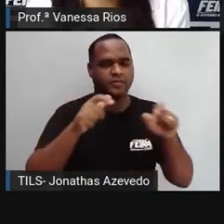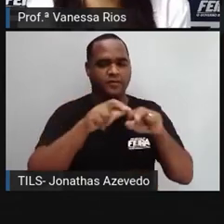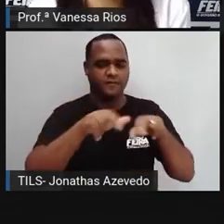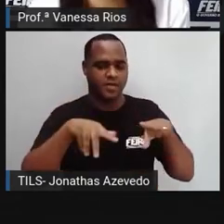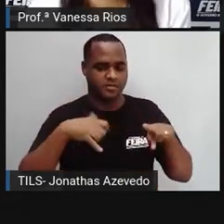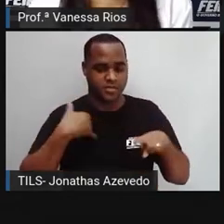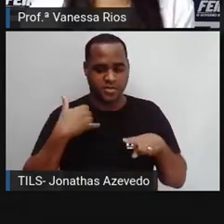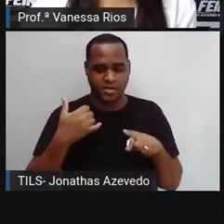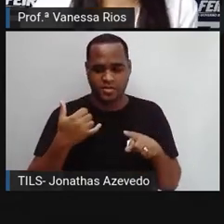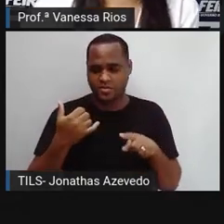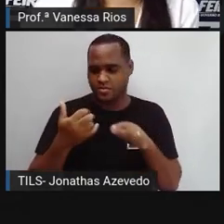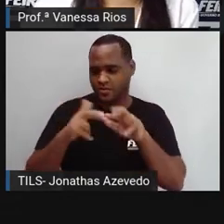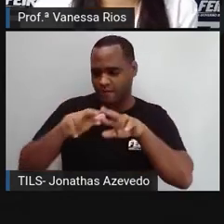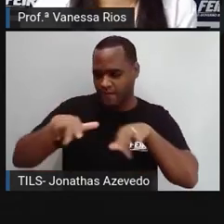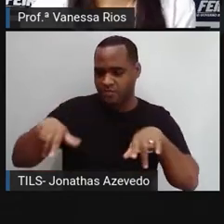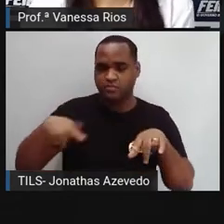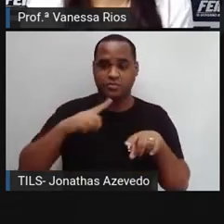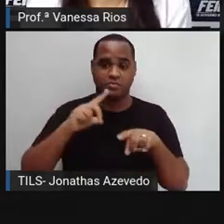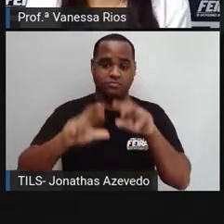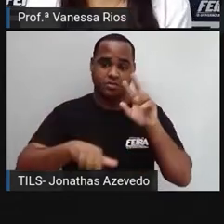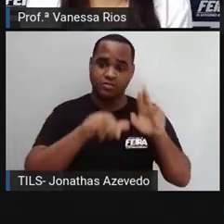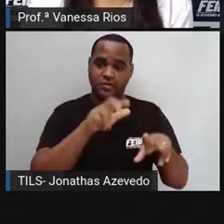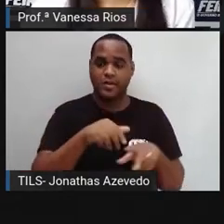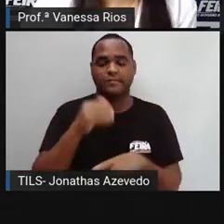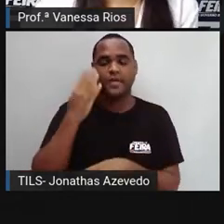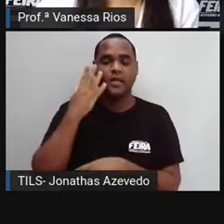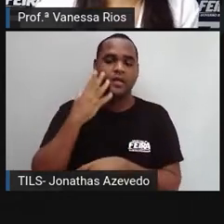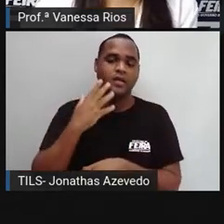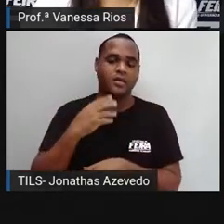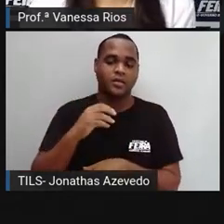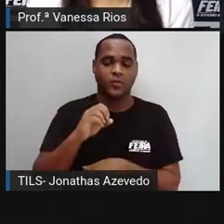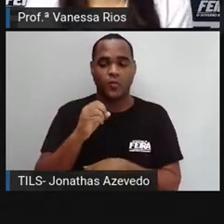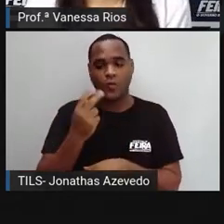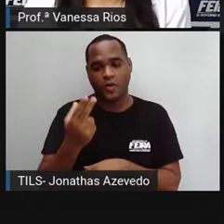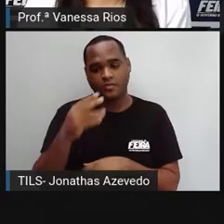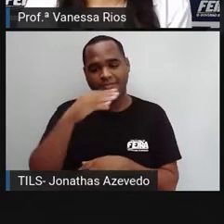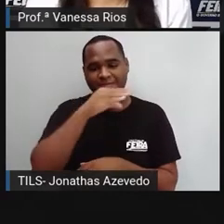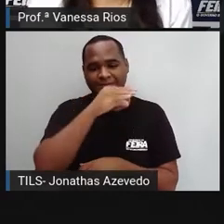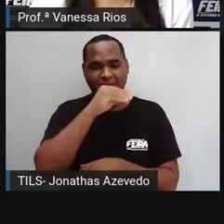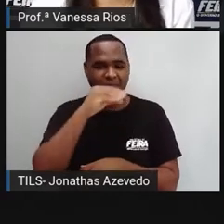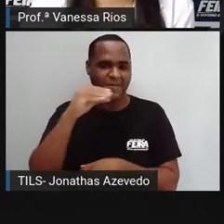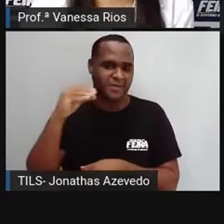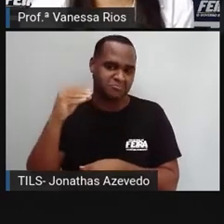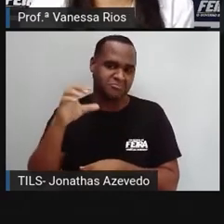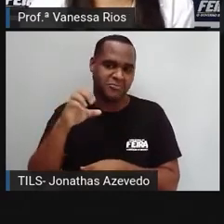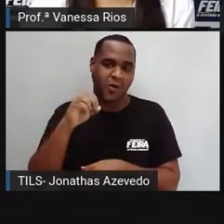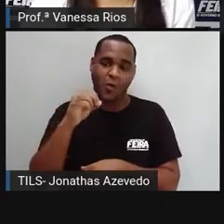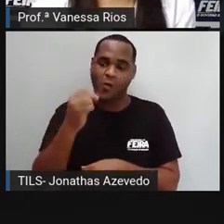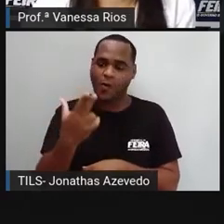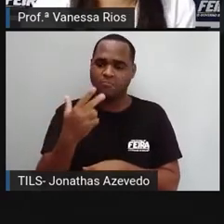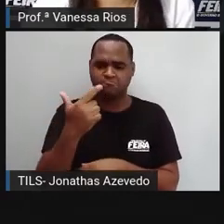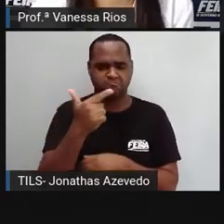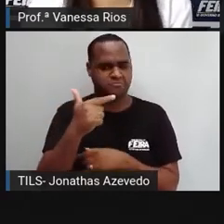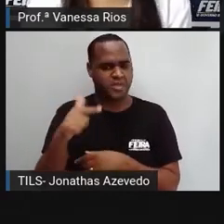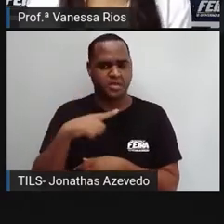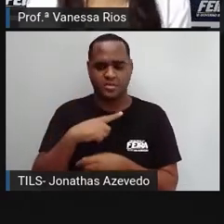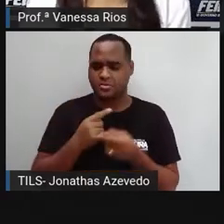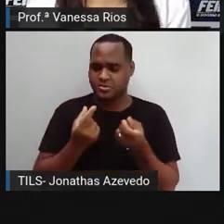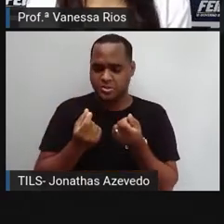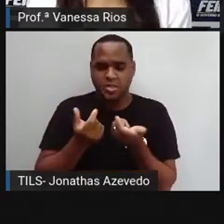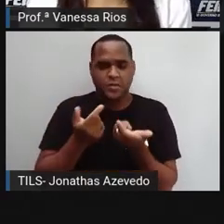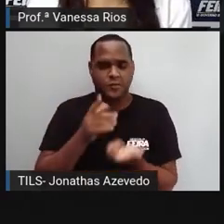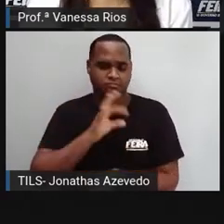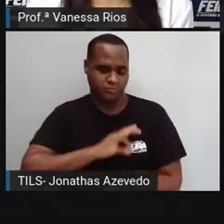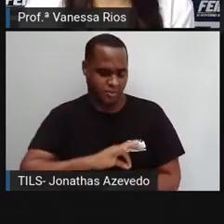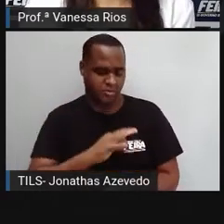idades. O fato de serem crianças, de serem adolescentes e às vezes não terem ali uma renda, não terem um